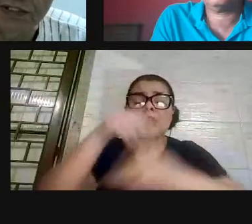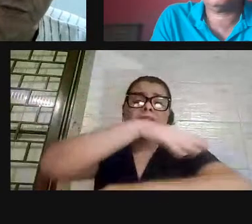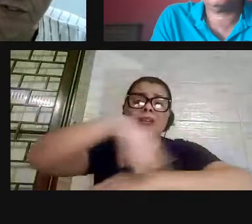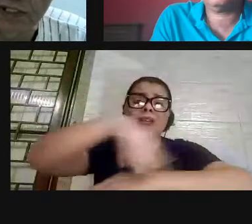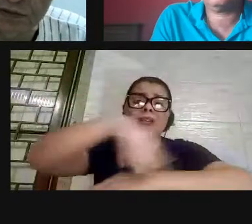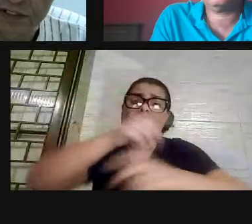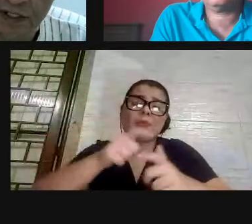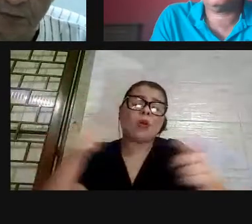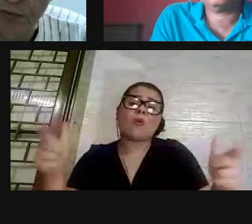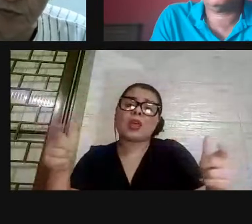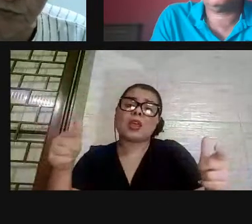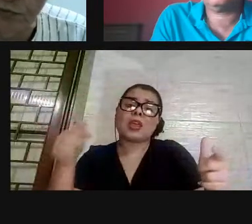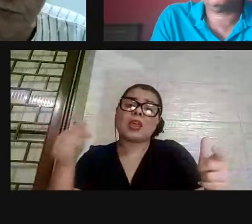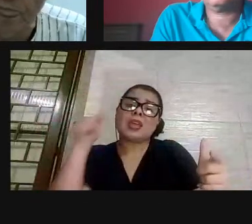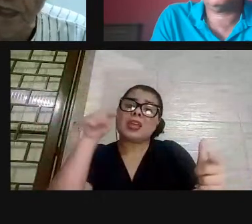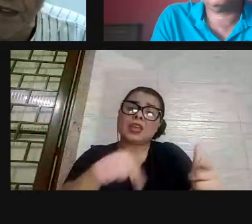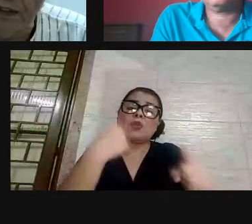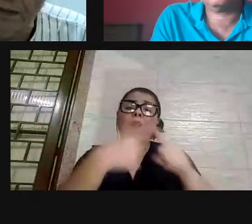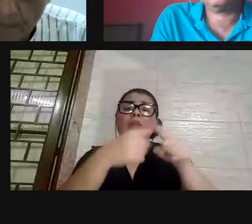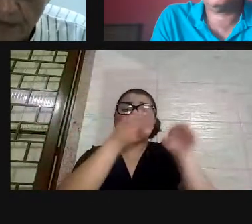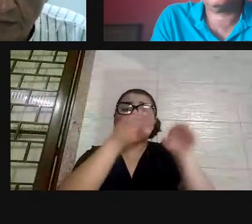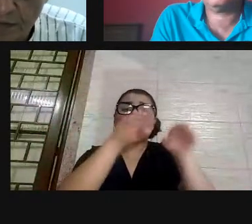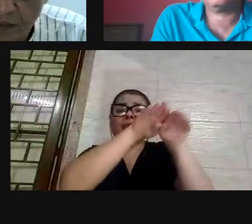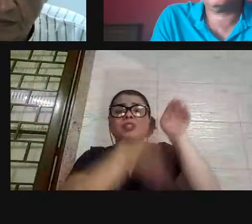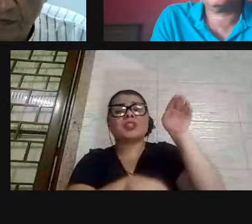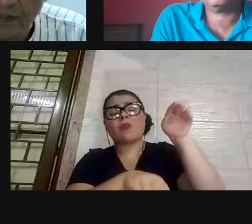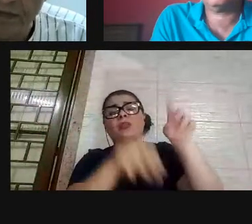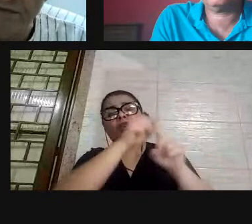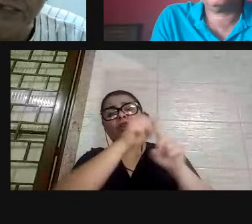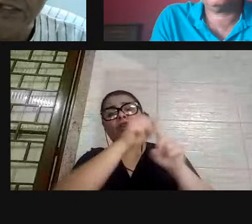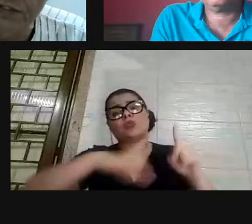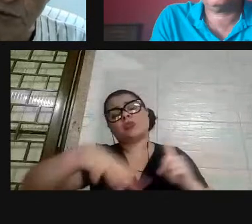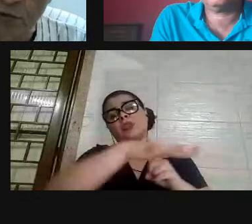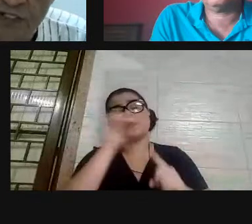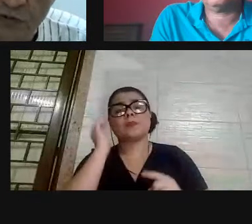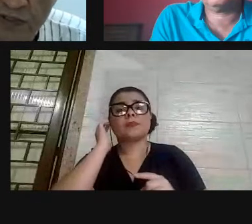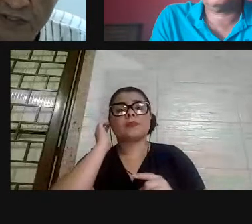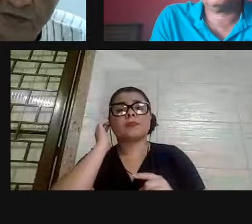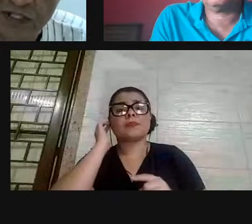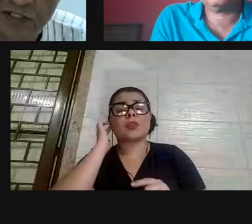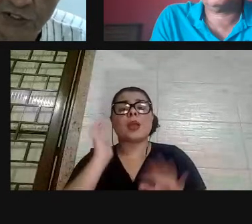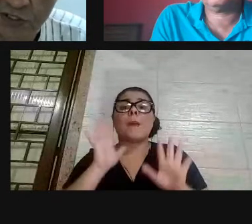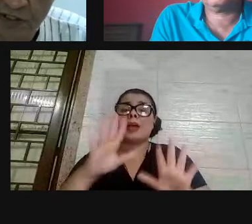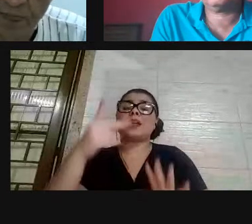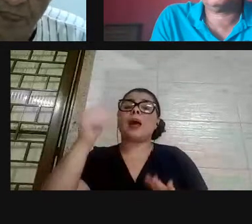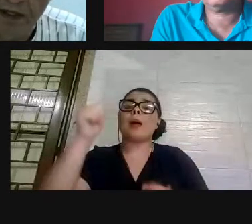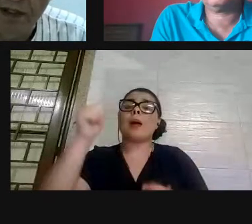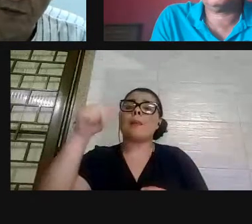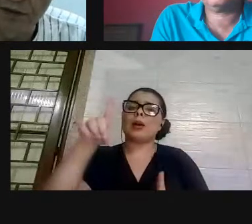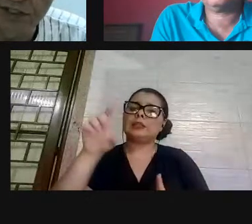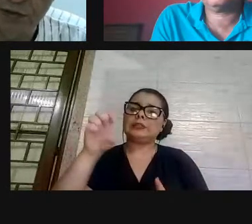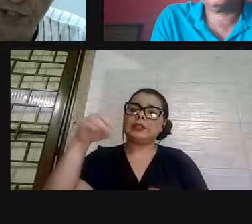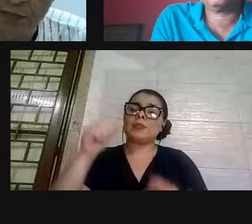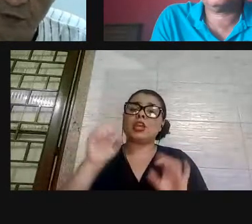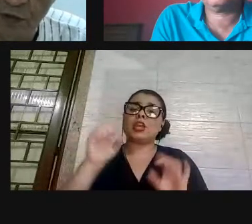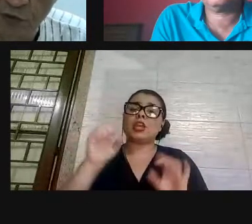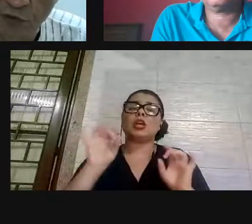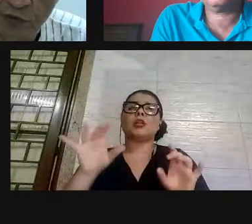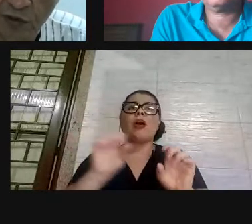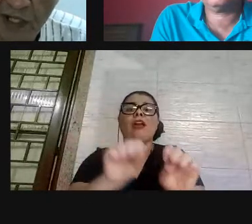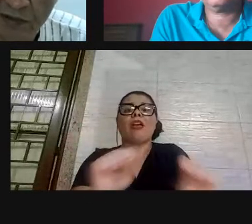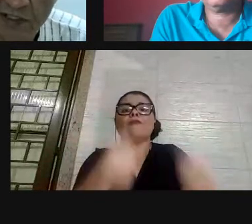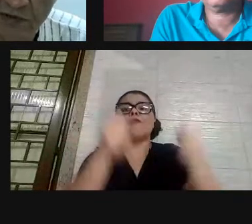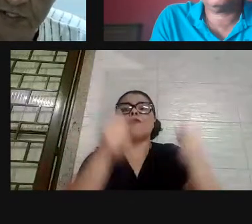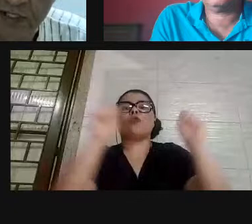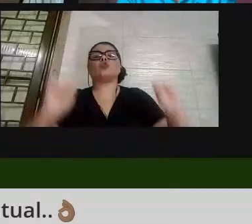produto da desigualdade social, produto da pandemia. Mas a pandemia evidenciou isso, mas isso já existia. Então, eu sei que o tempo